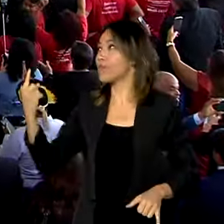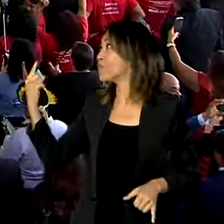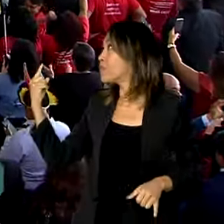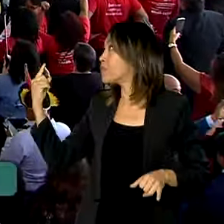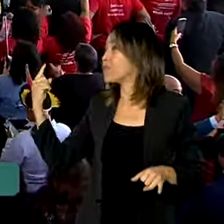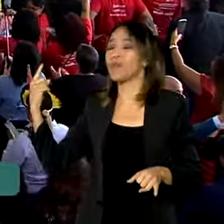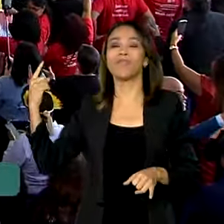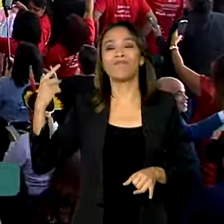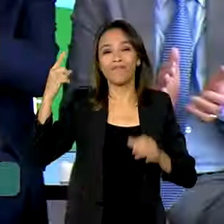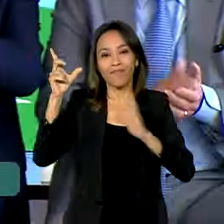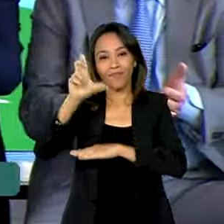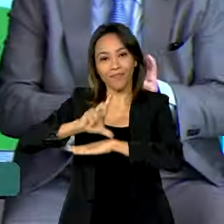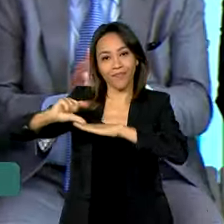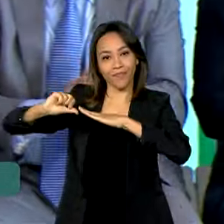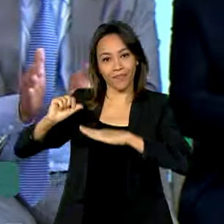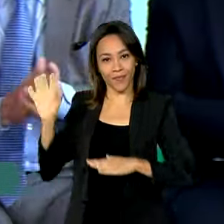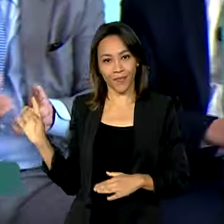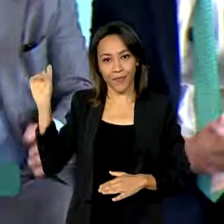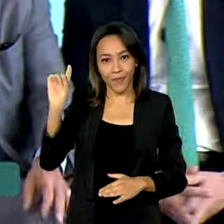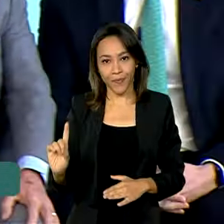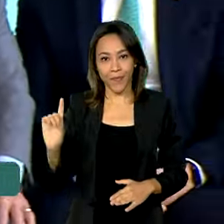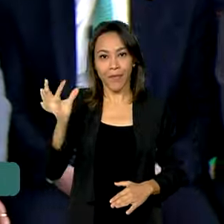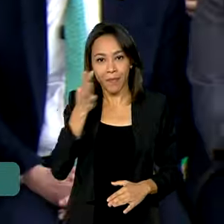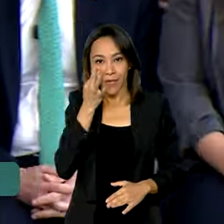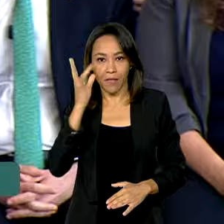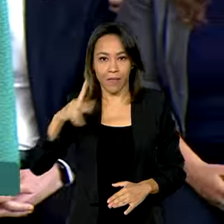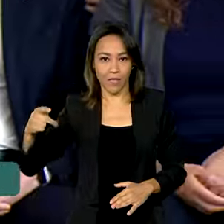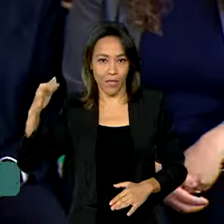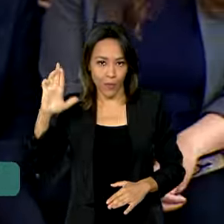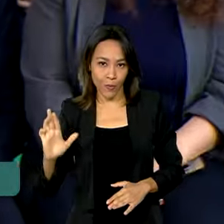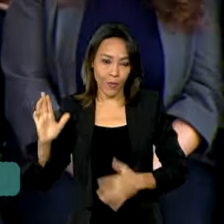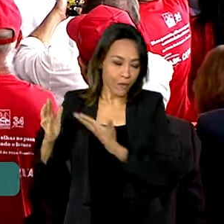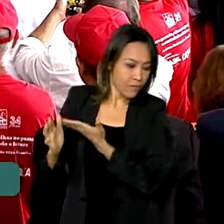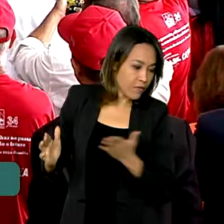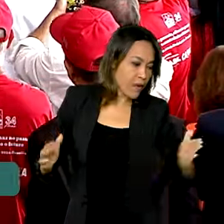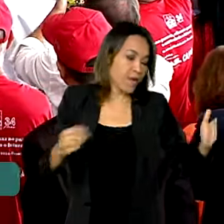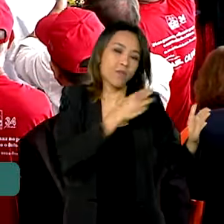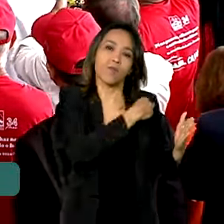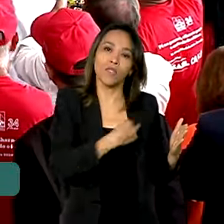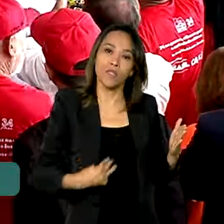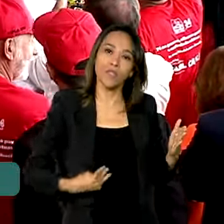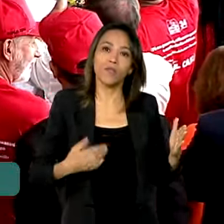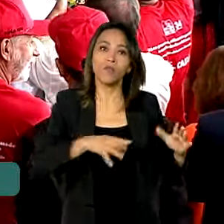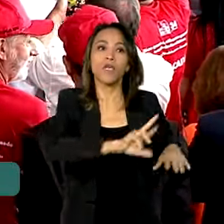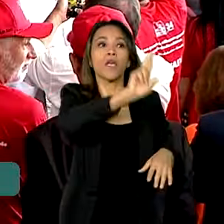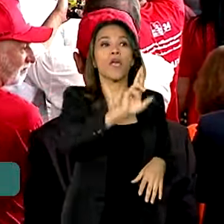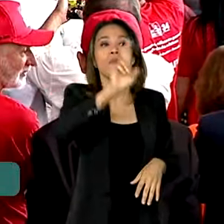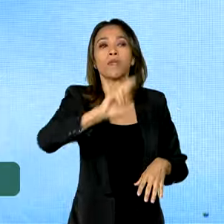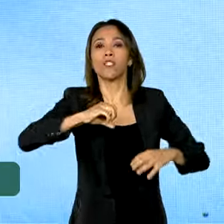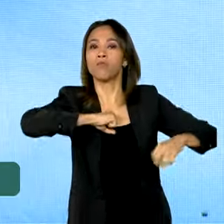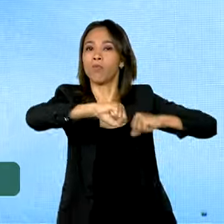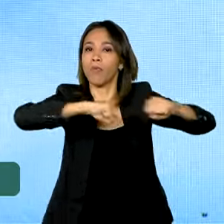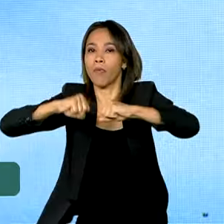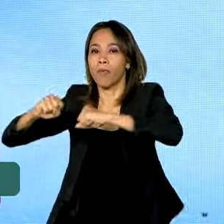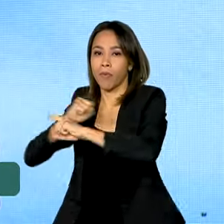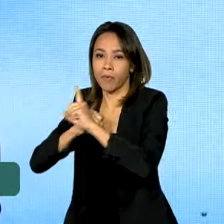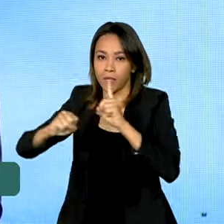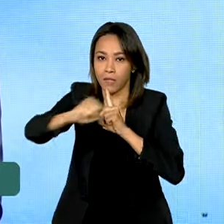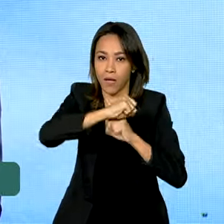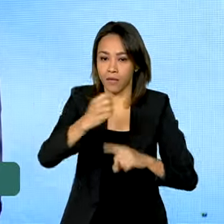no Palácio do Planalto, com a presença do presidente Lula, ministros e representantes de movimentos sociais. Das